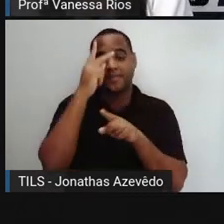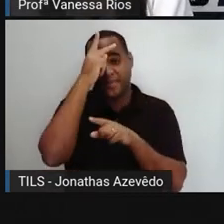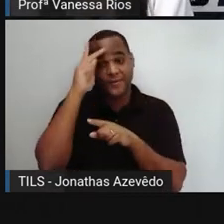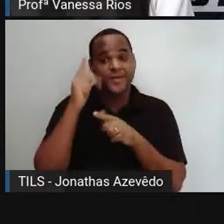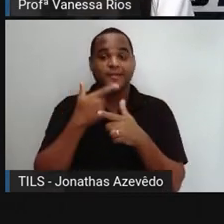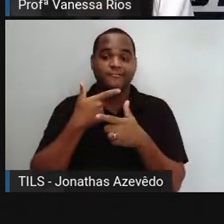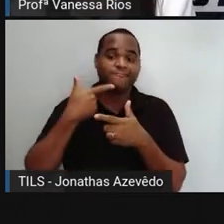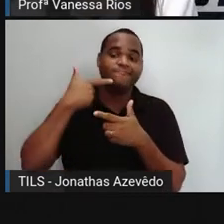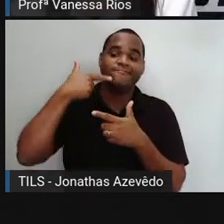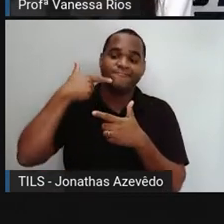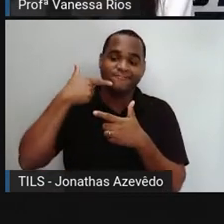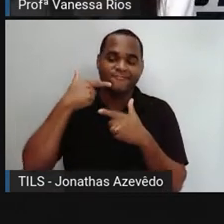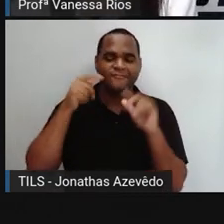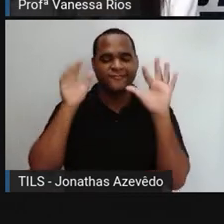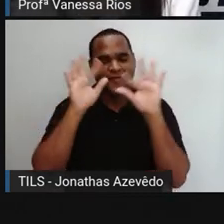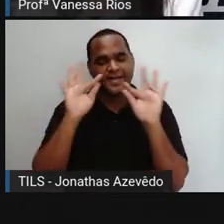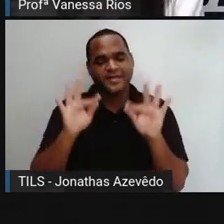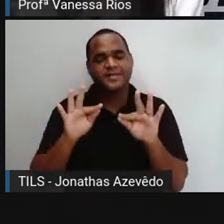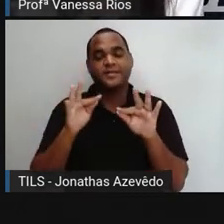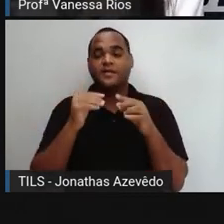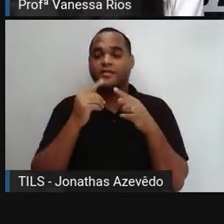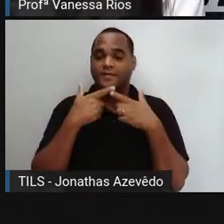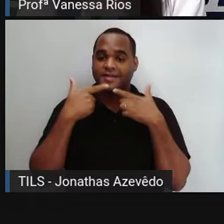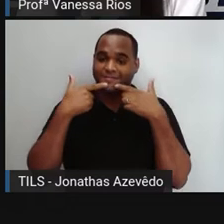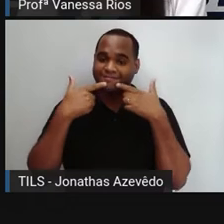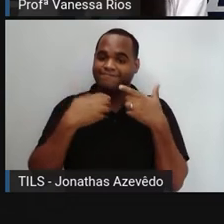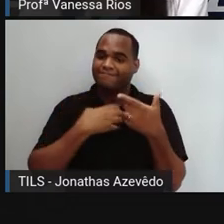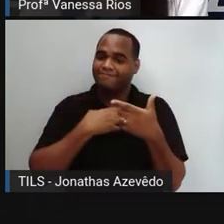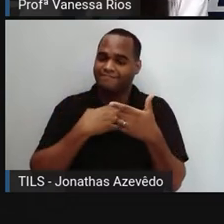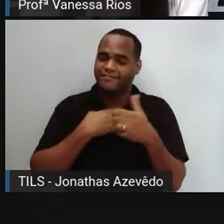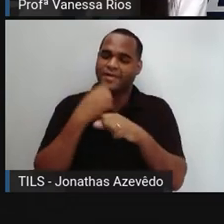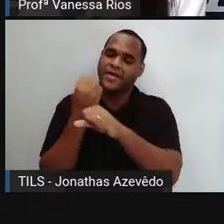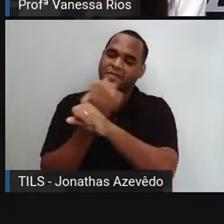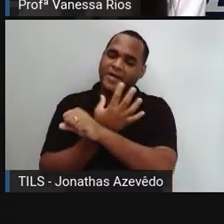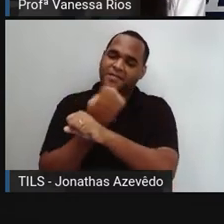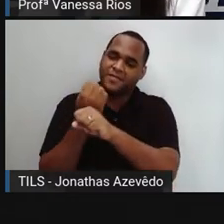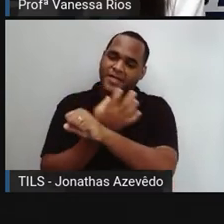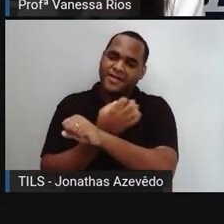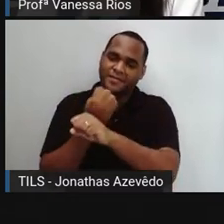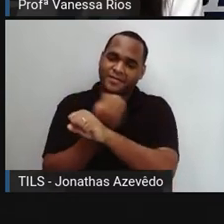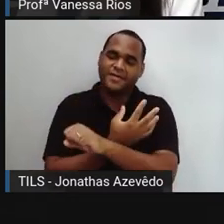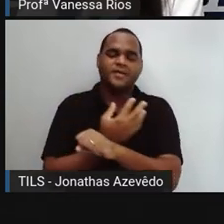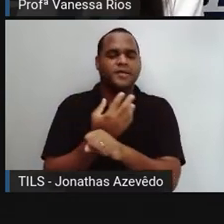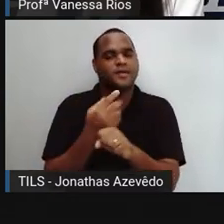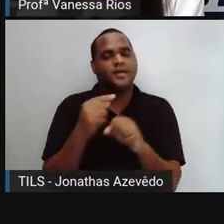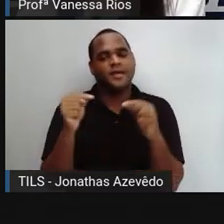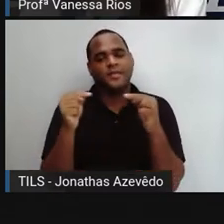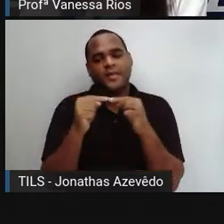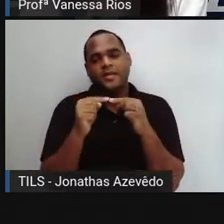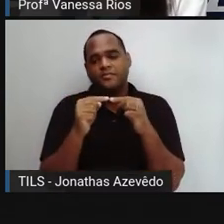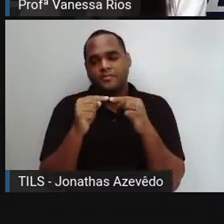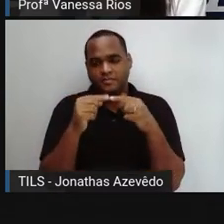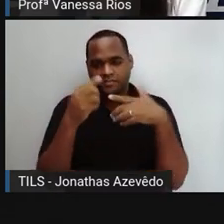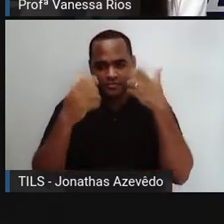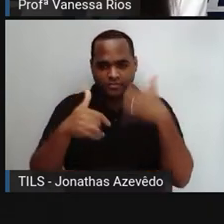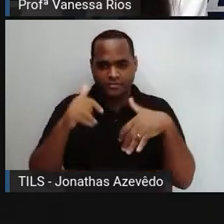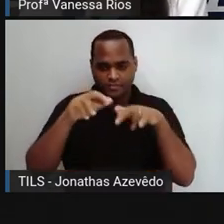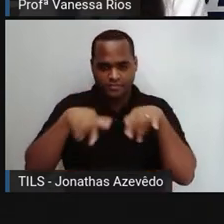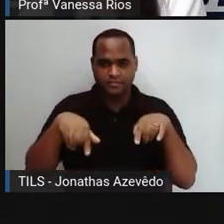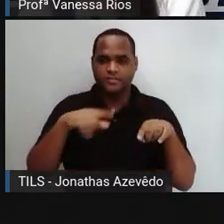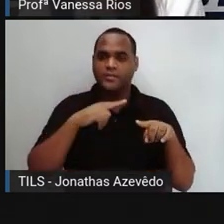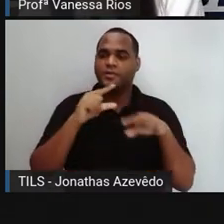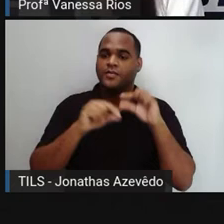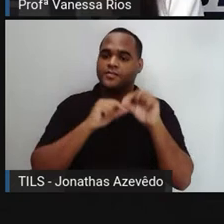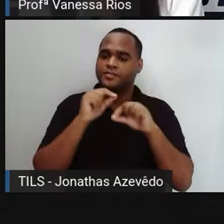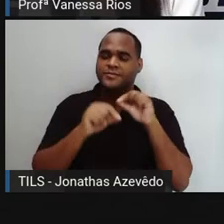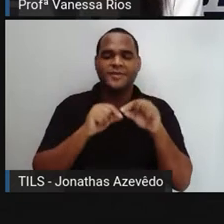sorrindo, não é? Demonstrando os seus sentimentos, as suas emoções em relação ao momento que está sendo retratado. Estão